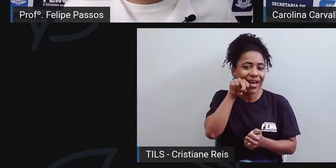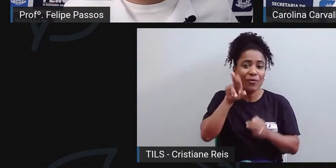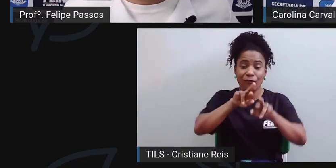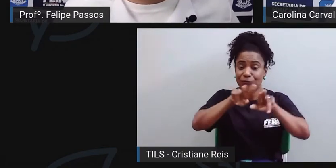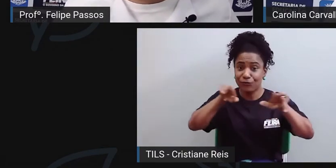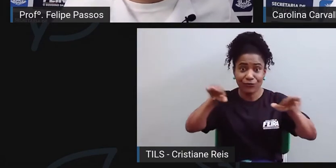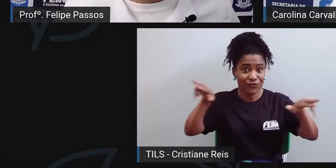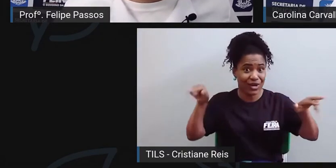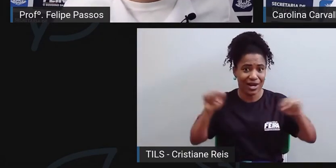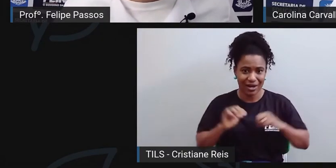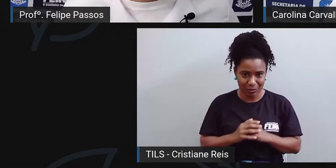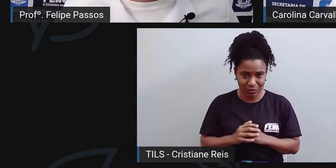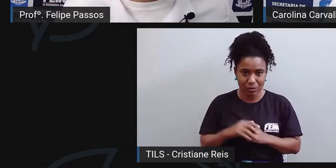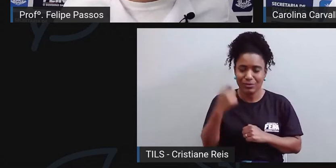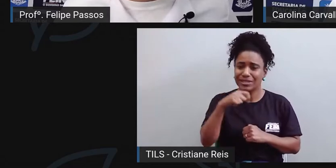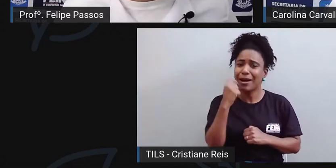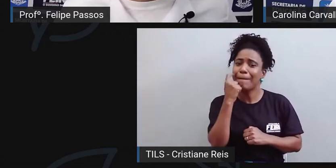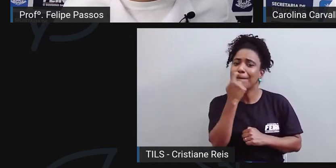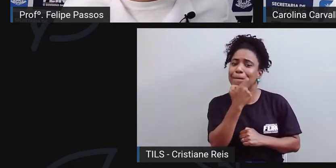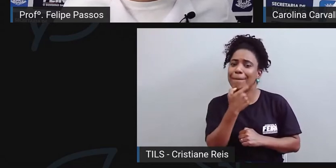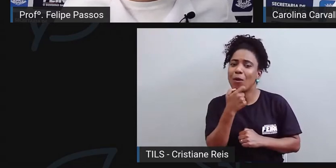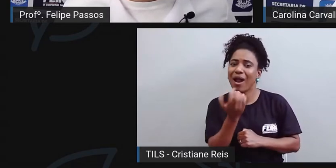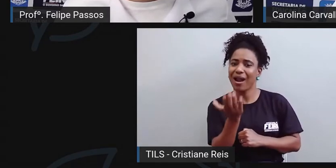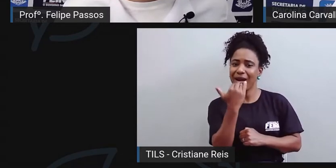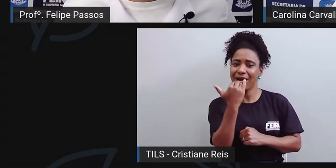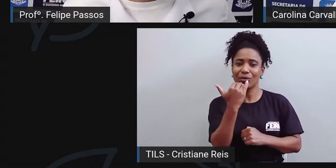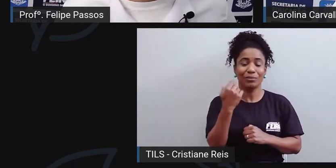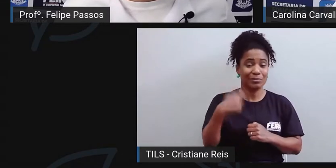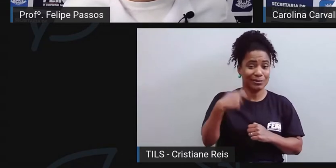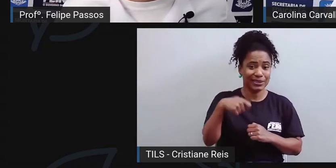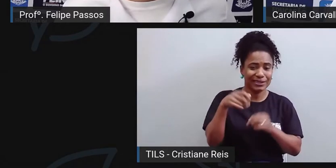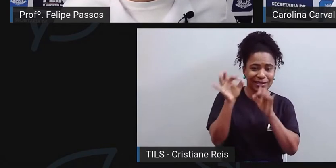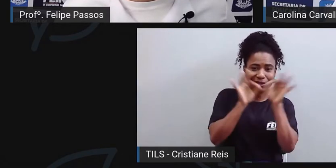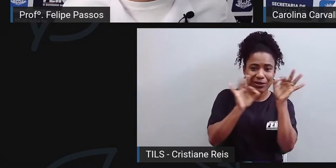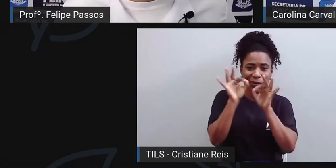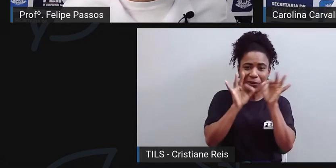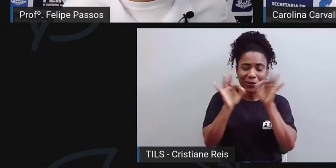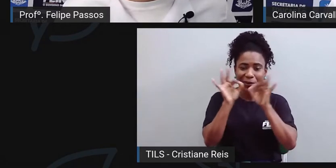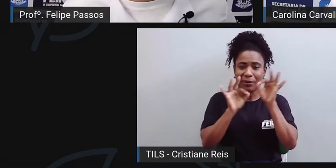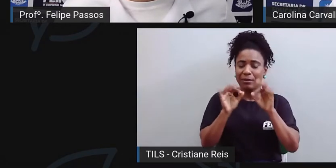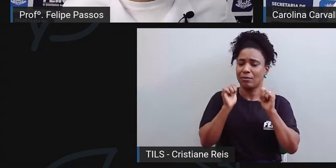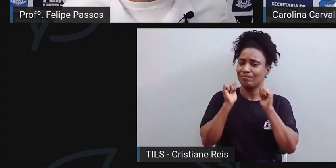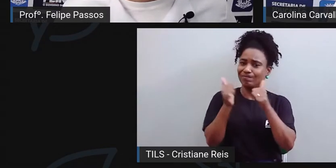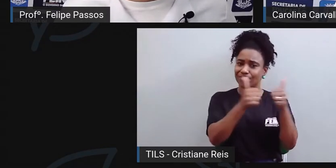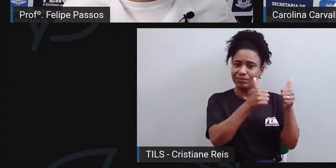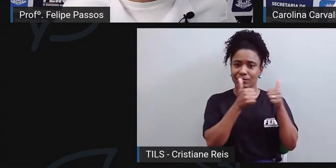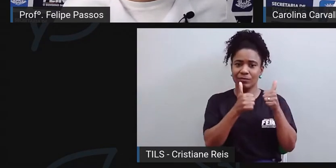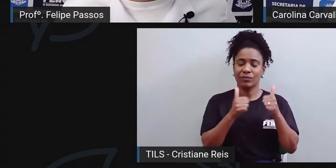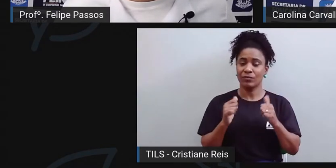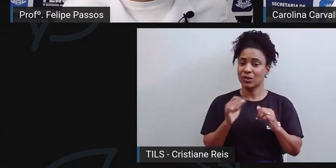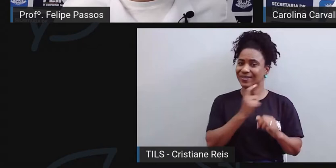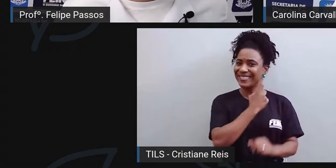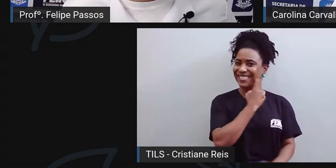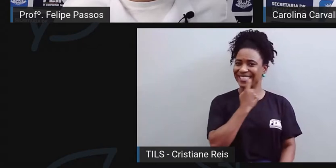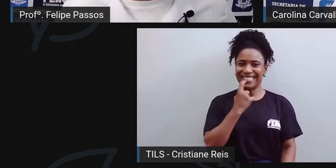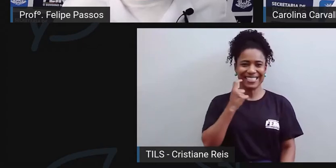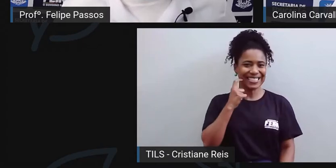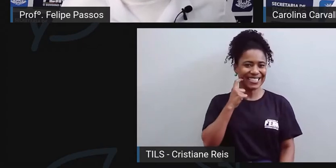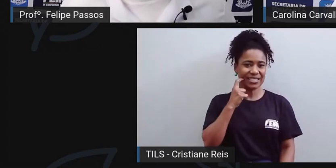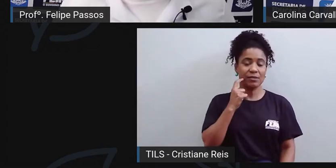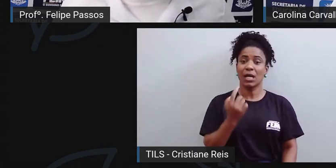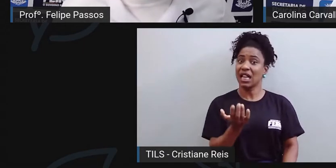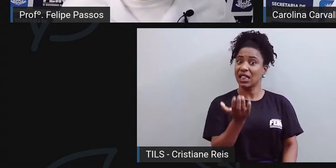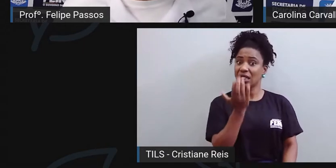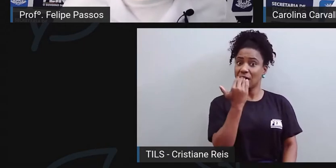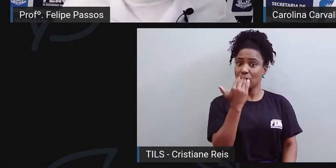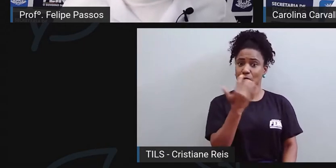componentes funcionando adequadamente, tendo não somente a parte estética, mas a parte da função também